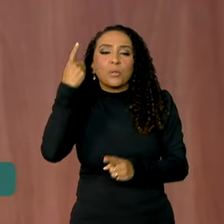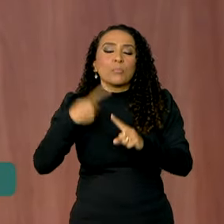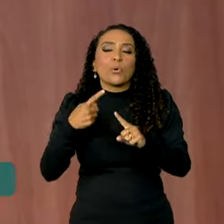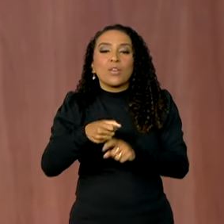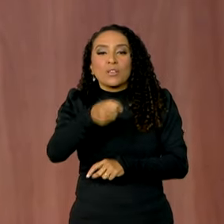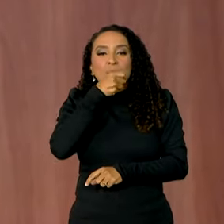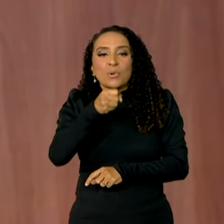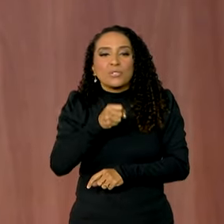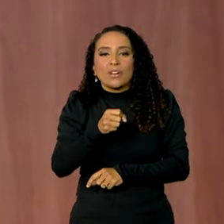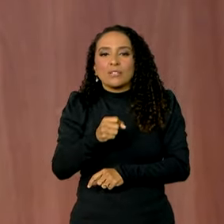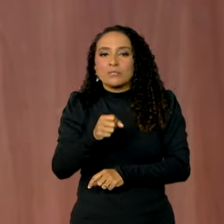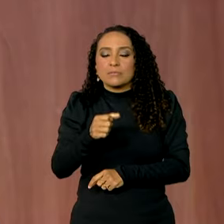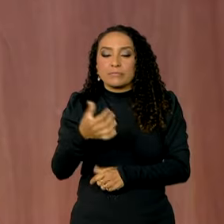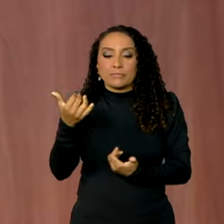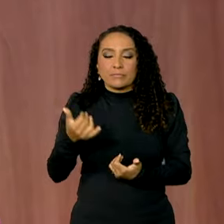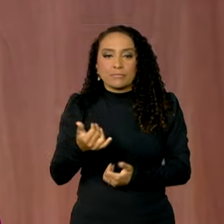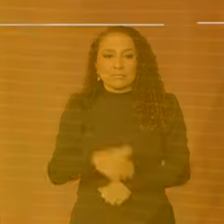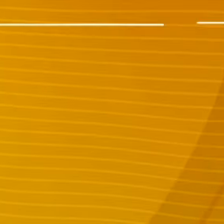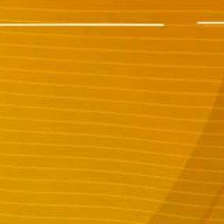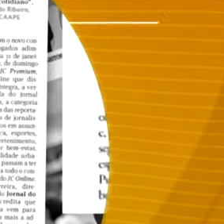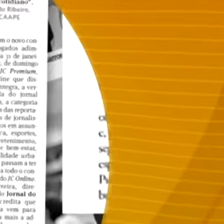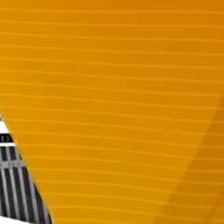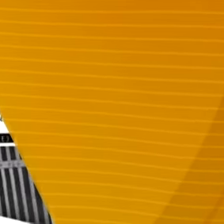reportagem e não caia em fake news.